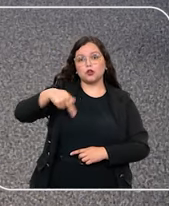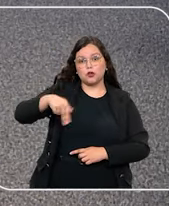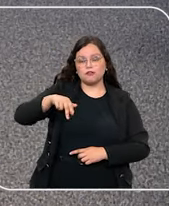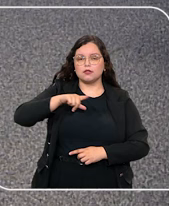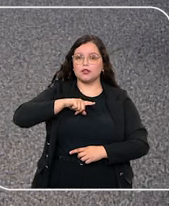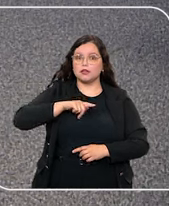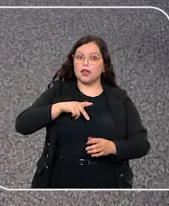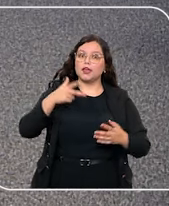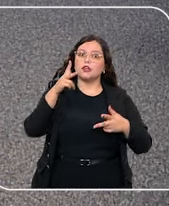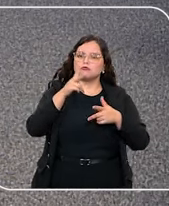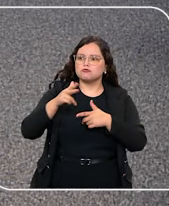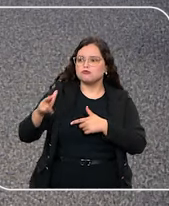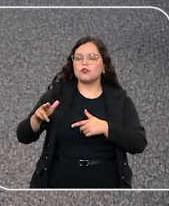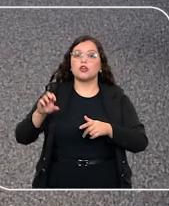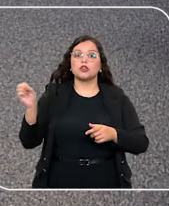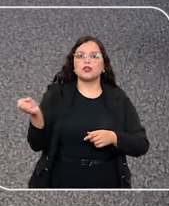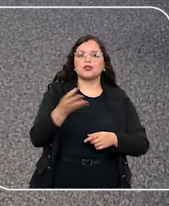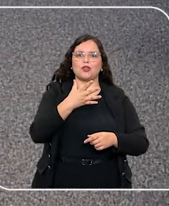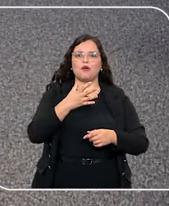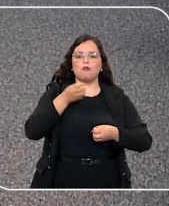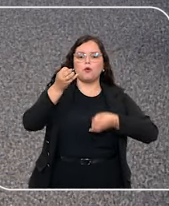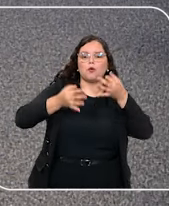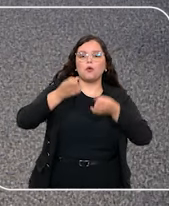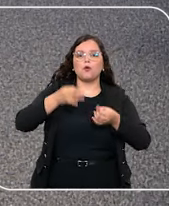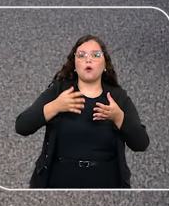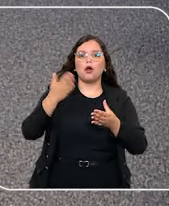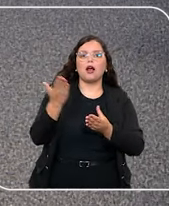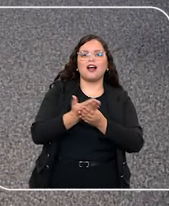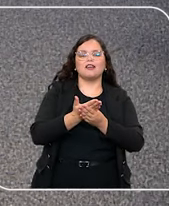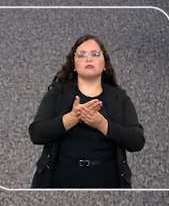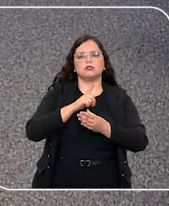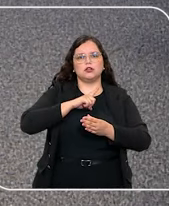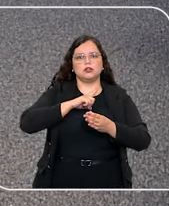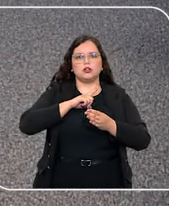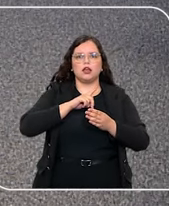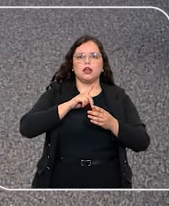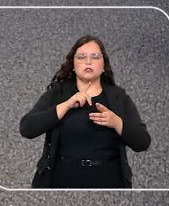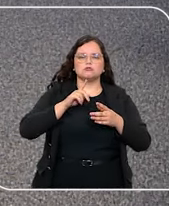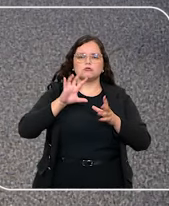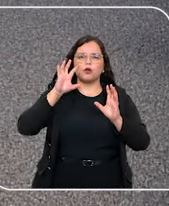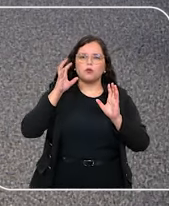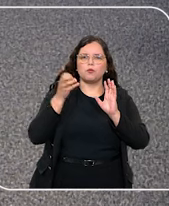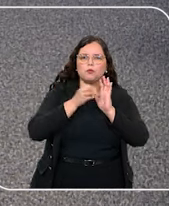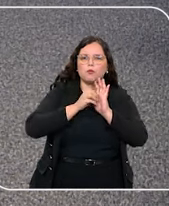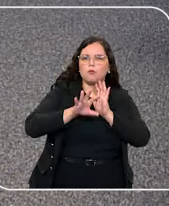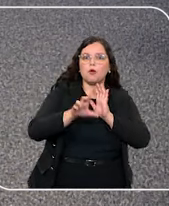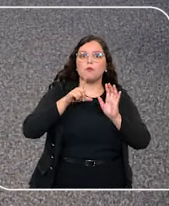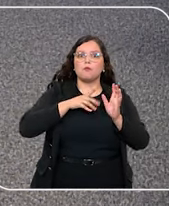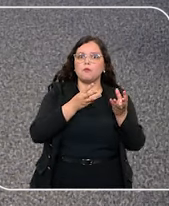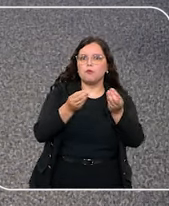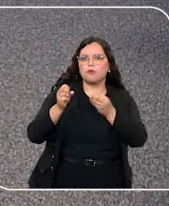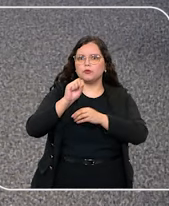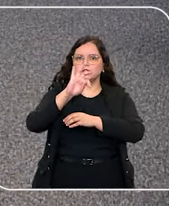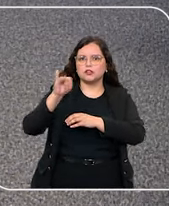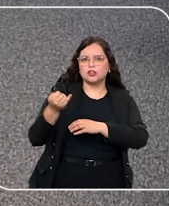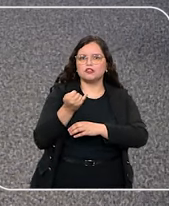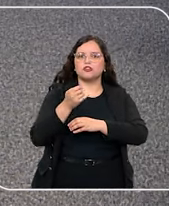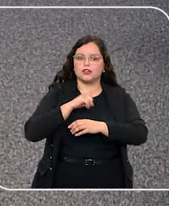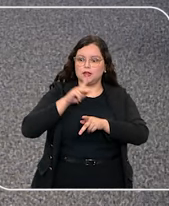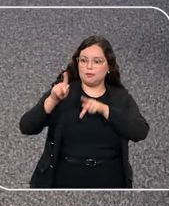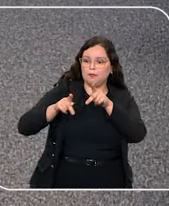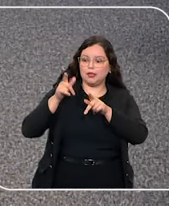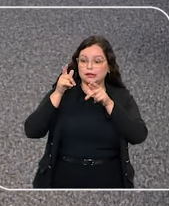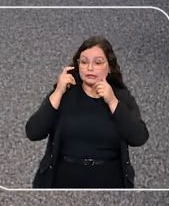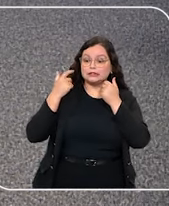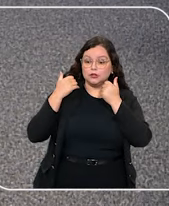lançando uma nova série do Contando Causas, podcast que aborda temas diversos julgados no STJ e com impacto no dia a dia